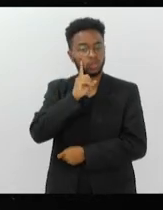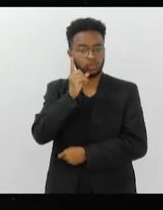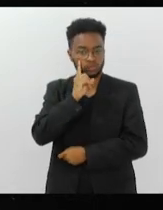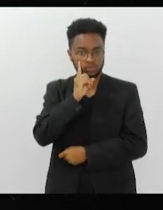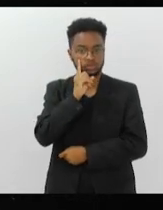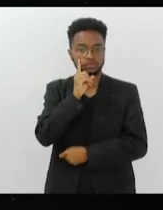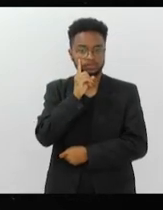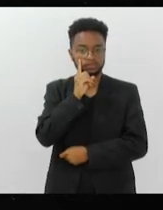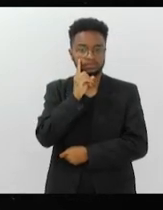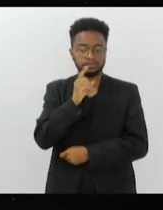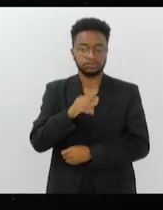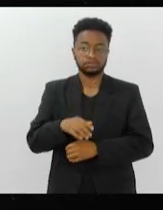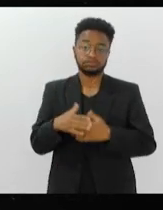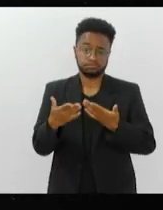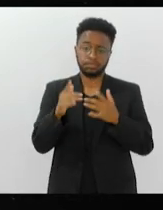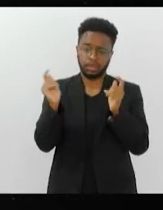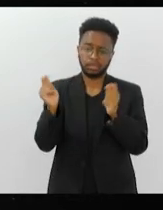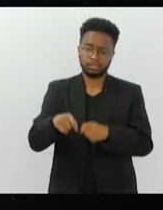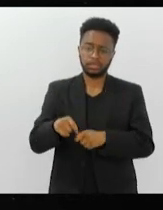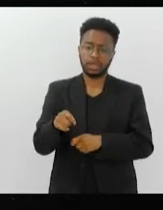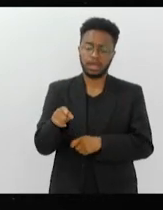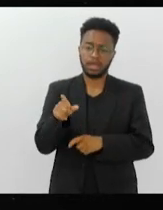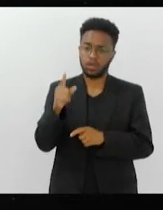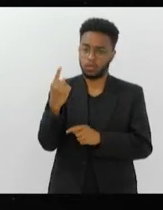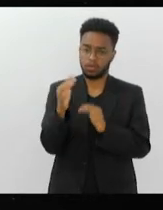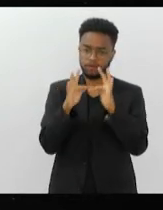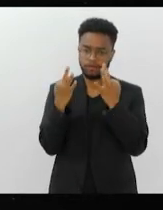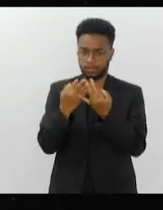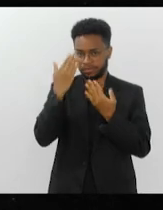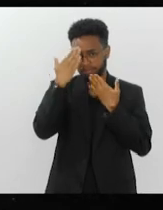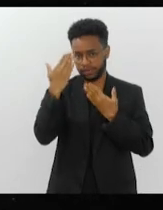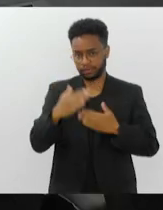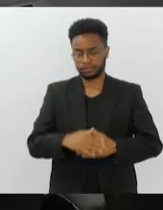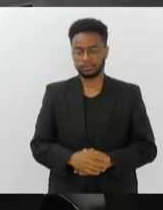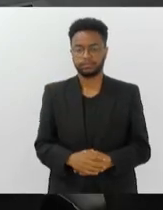uma caixa d'água de 500 litros é o suficiente para uma família. Muito obrigada.